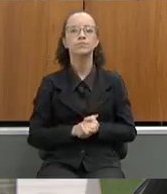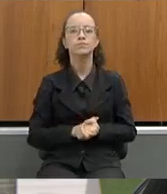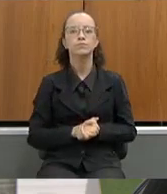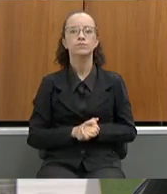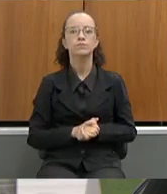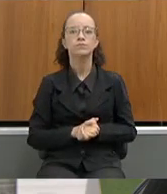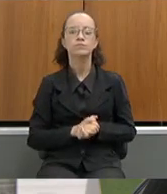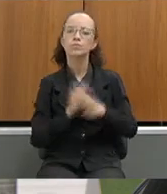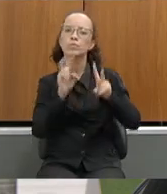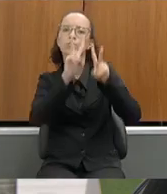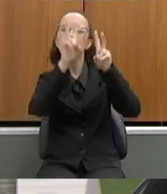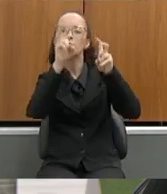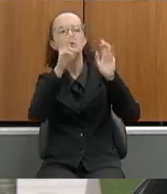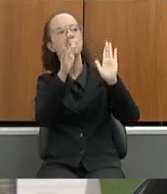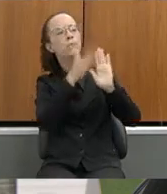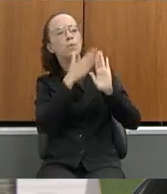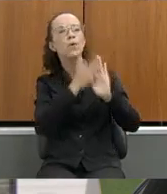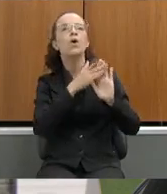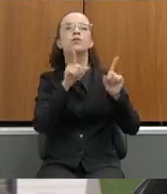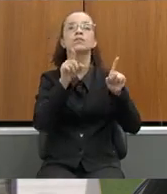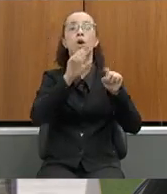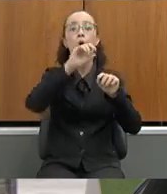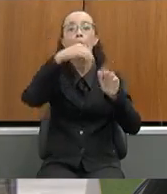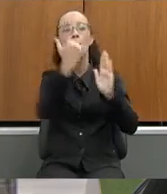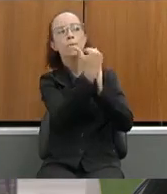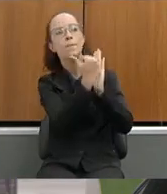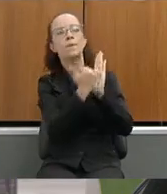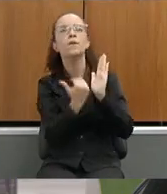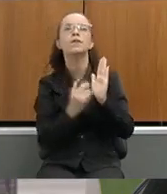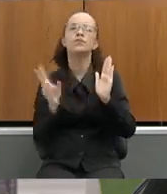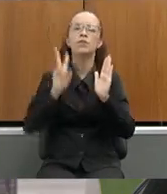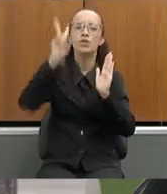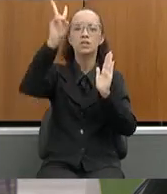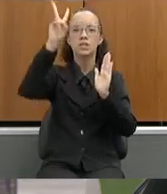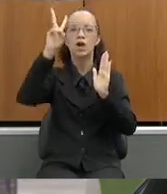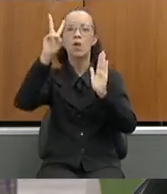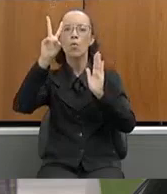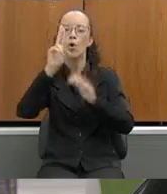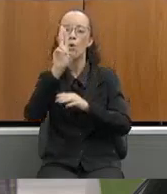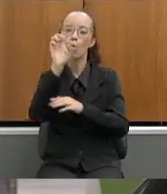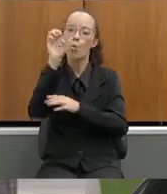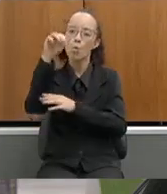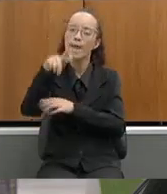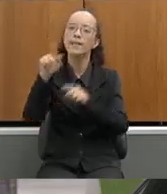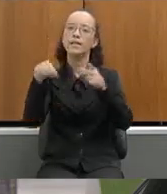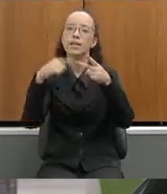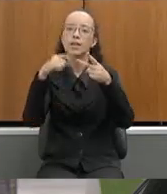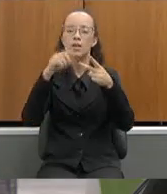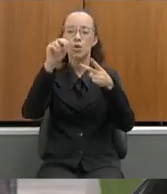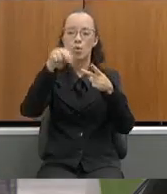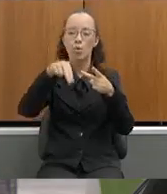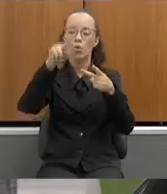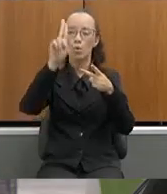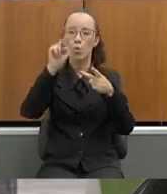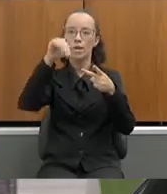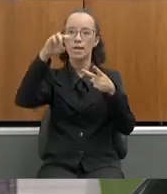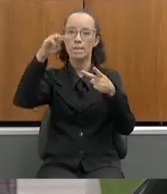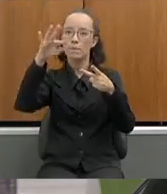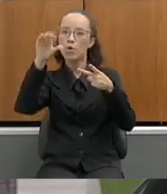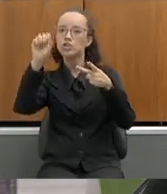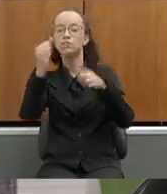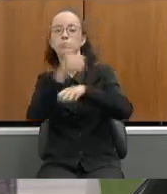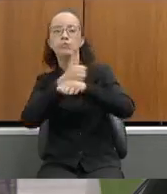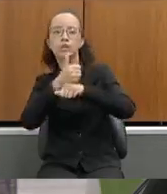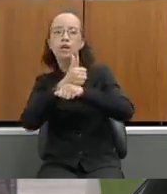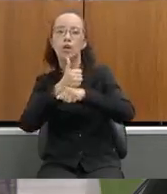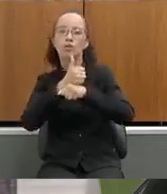sobre as propostas e ou medidas de valorização e fortalecimento da UENG e Unimontes bem como de seus profissionais a partir